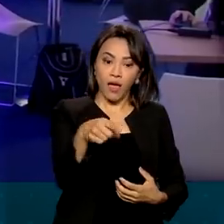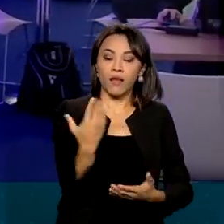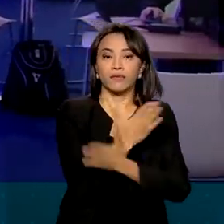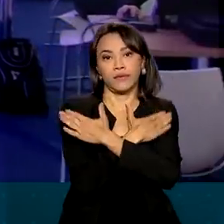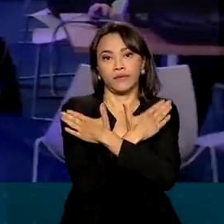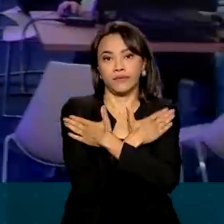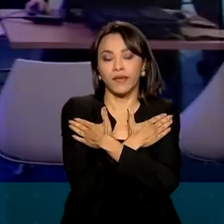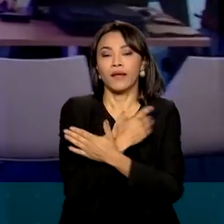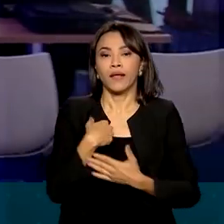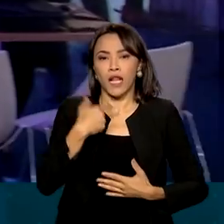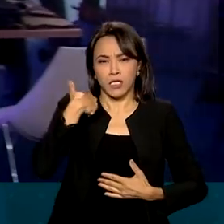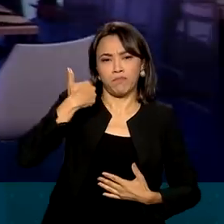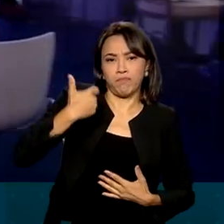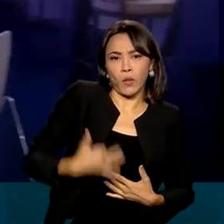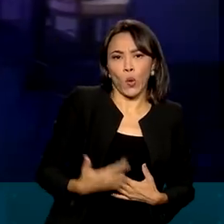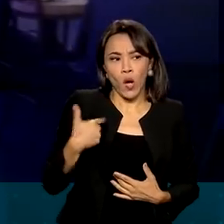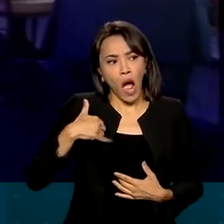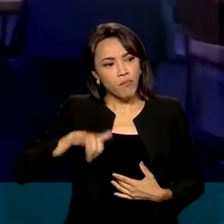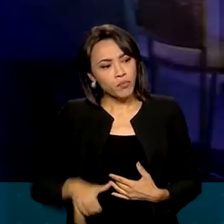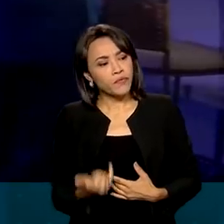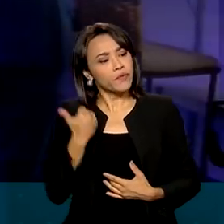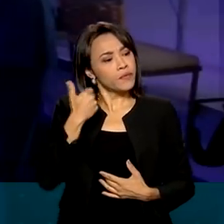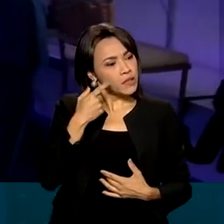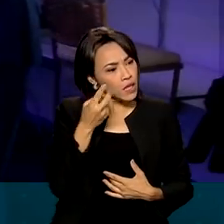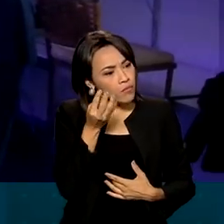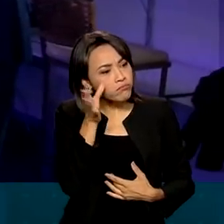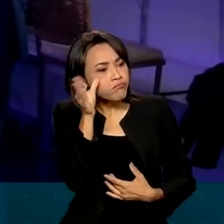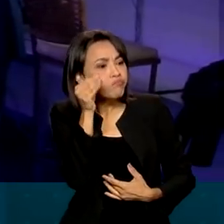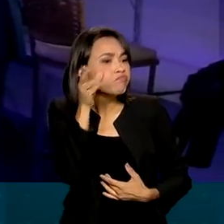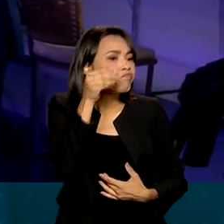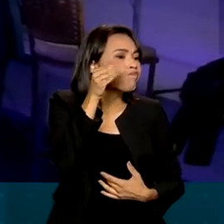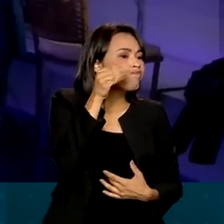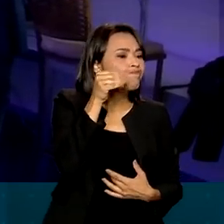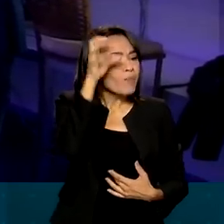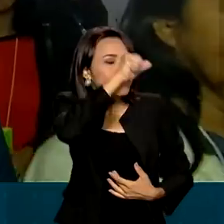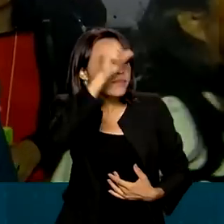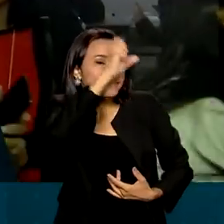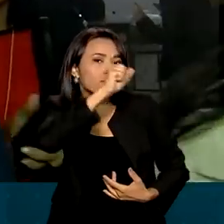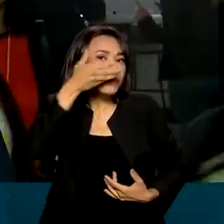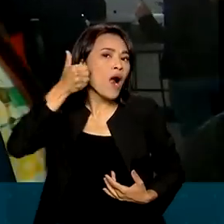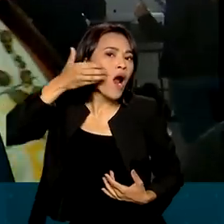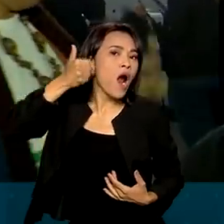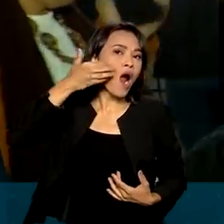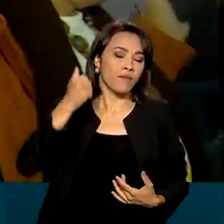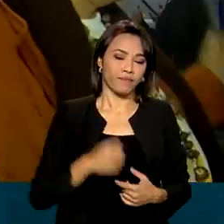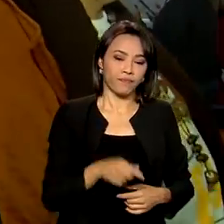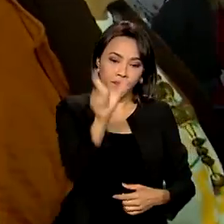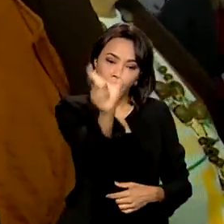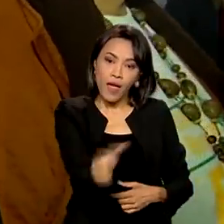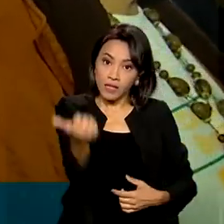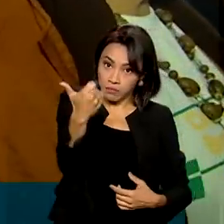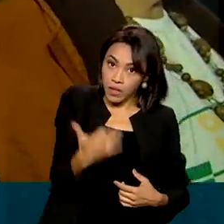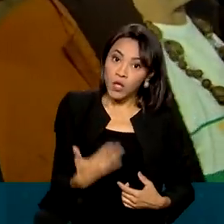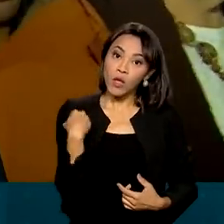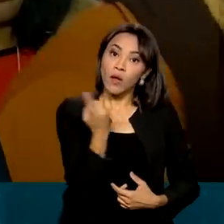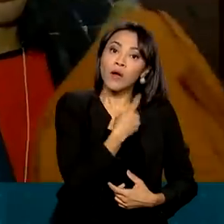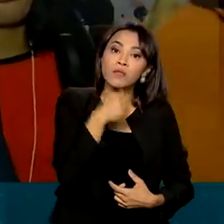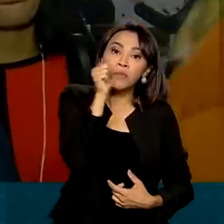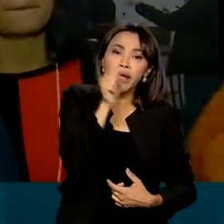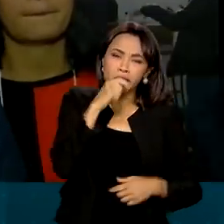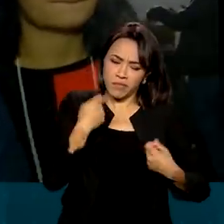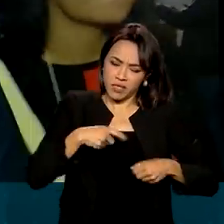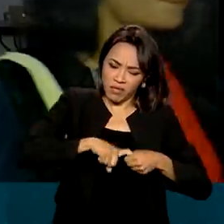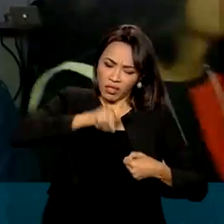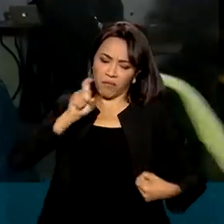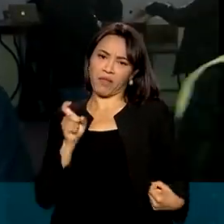Desempregada, conta que veio aproveitar a oportunidade para se aperfeiçoar. Nós, como mulheres, nós temos que procurar a nossa independência